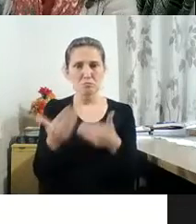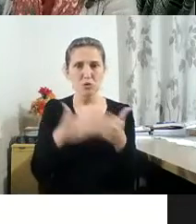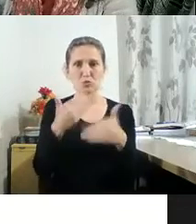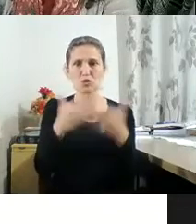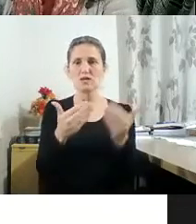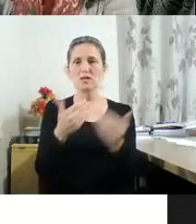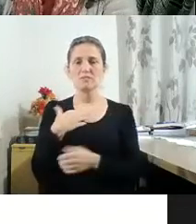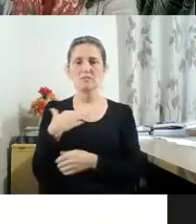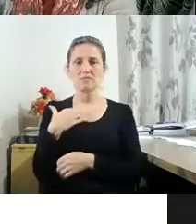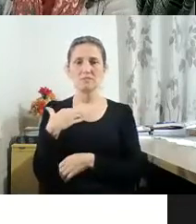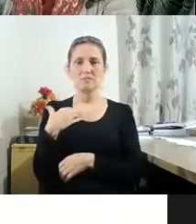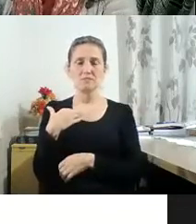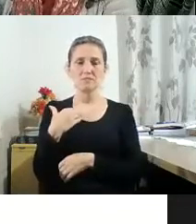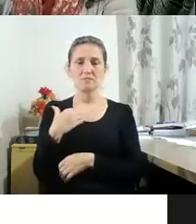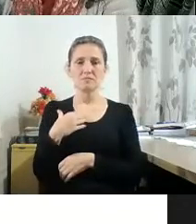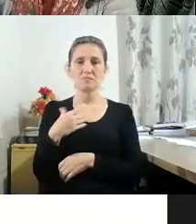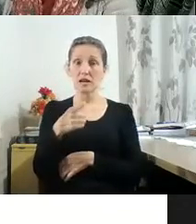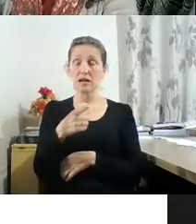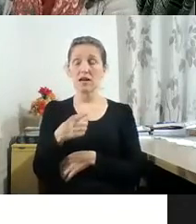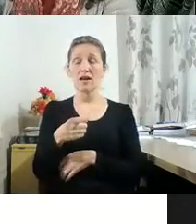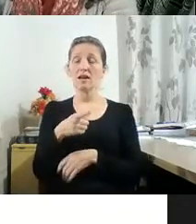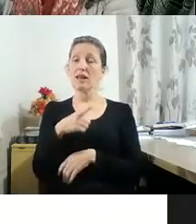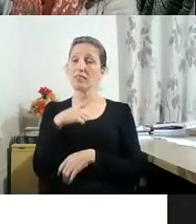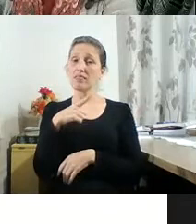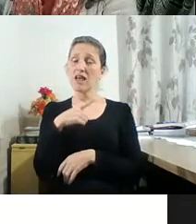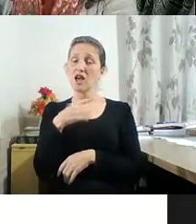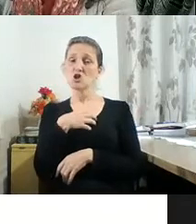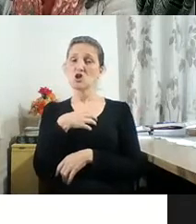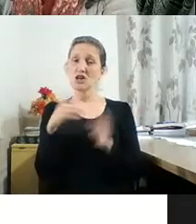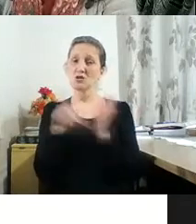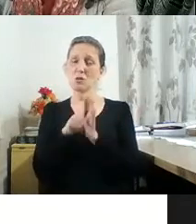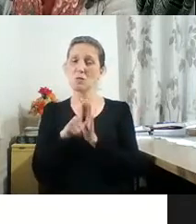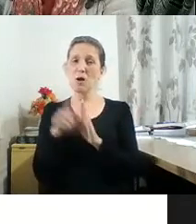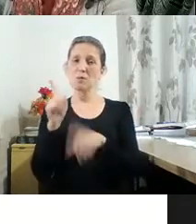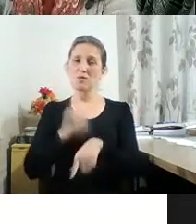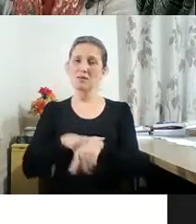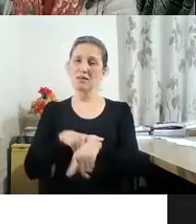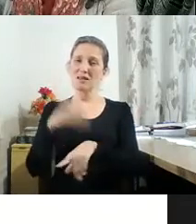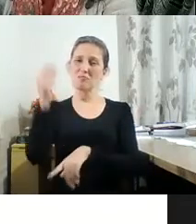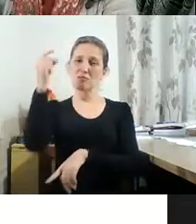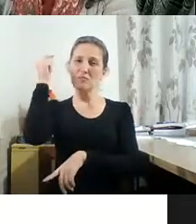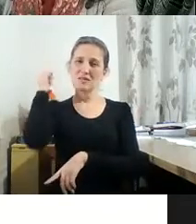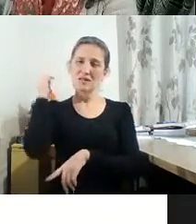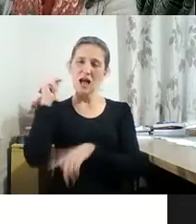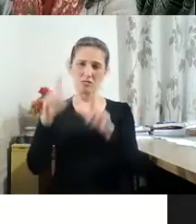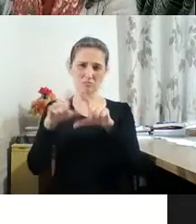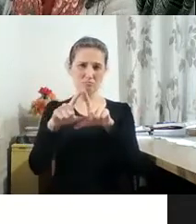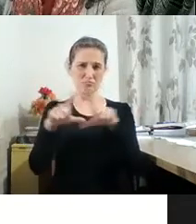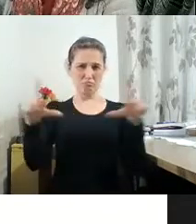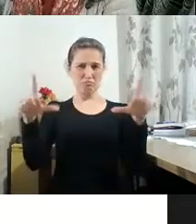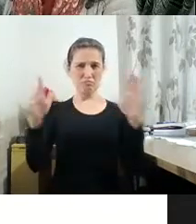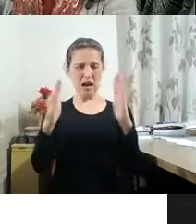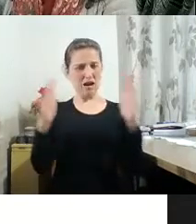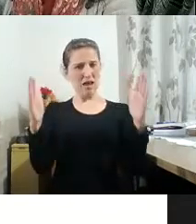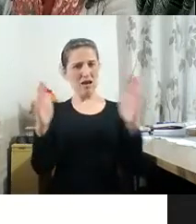e ele tem a cara do tempo nessas imagens que tem mais grão, nessas imagens